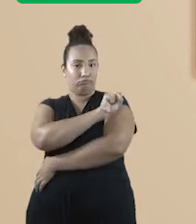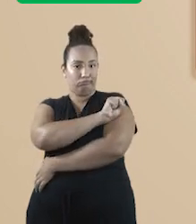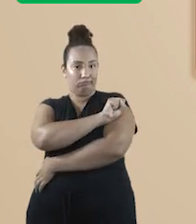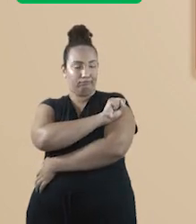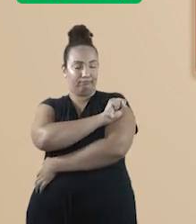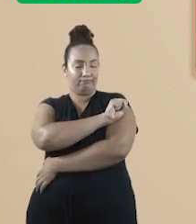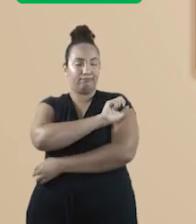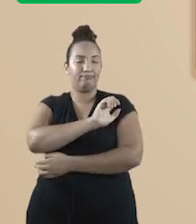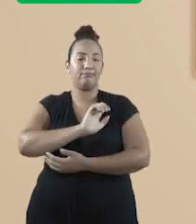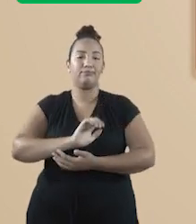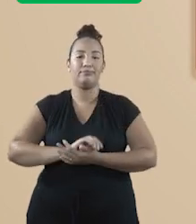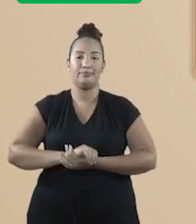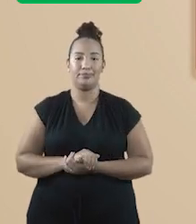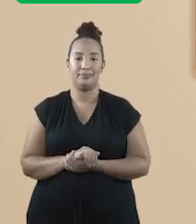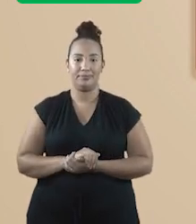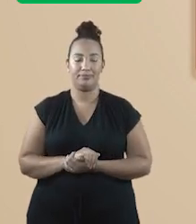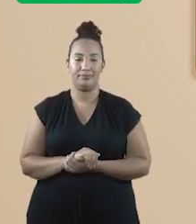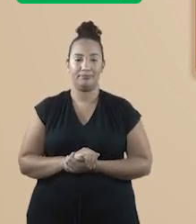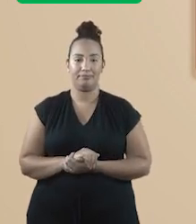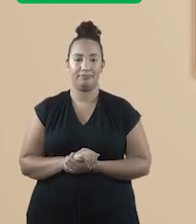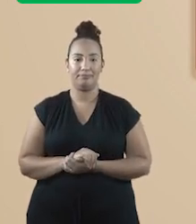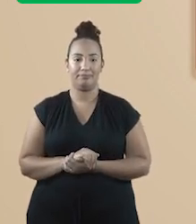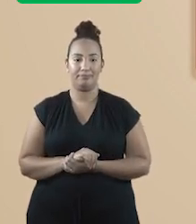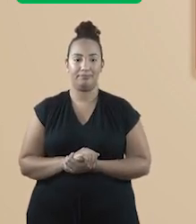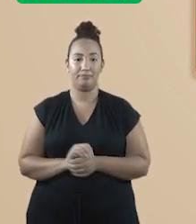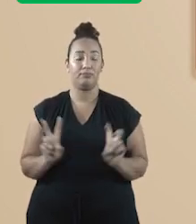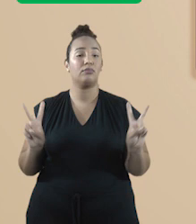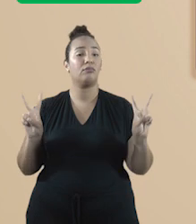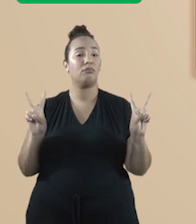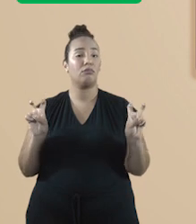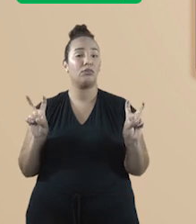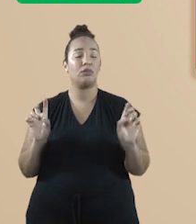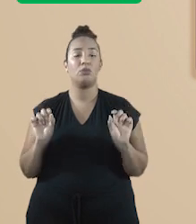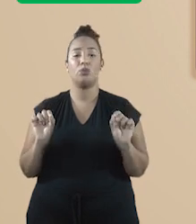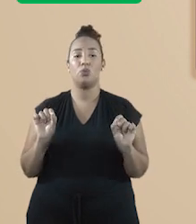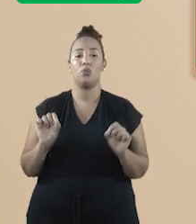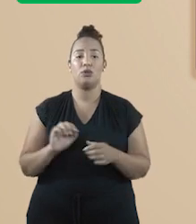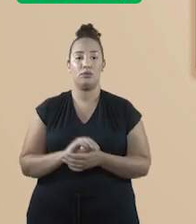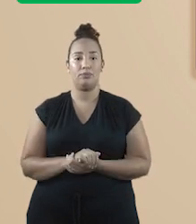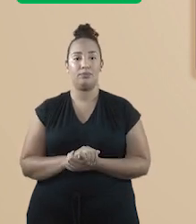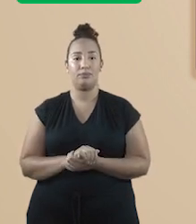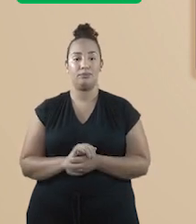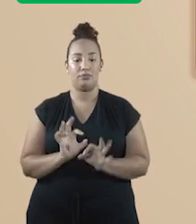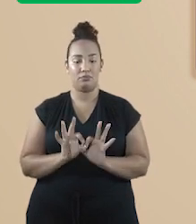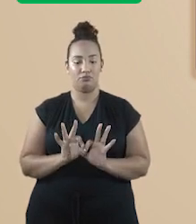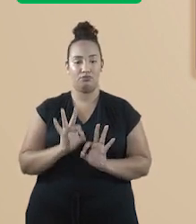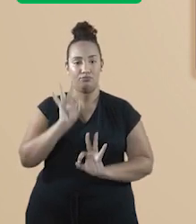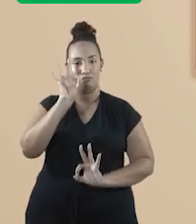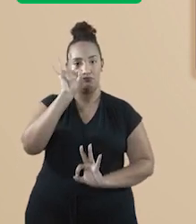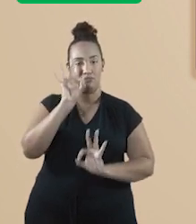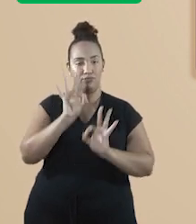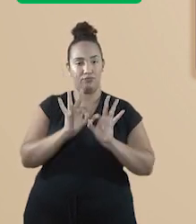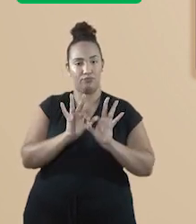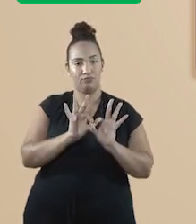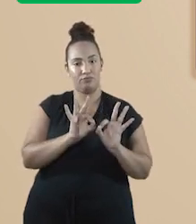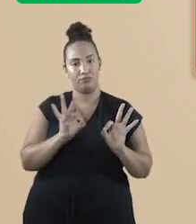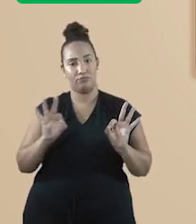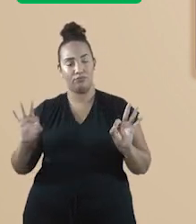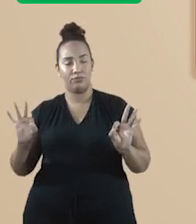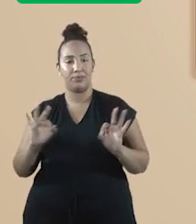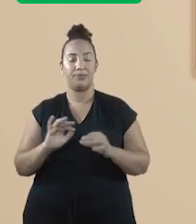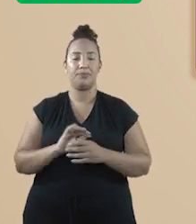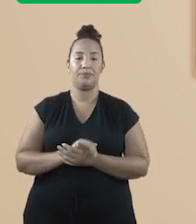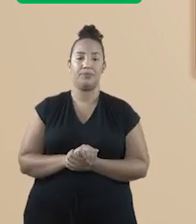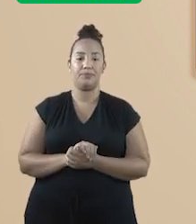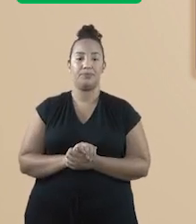dos anos finais do ensino fundamental. A unidade temática é Grandezas e Medidas. O